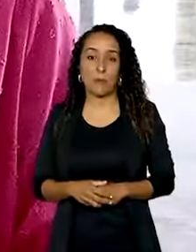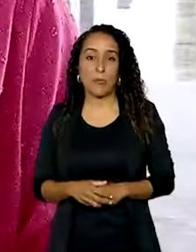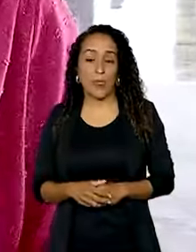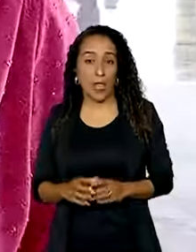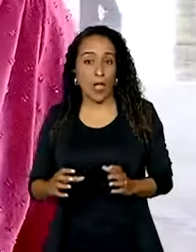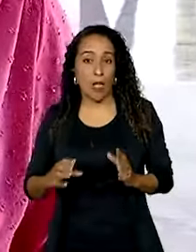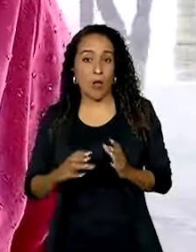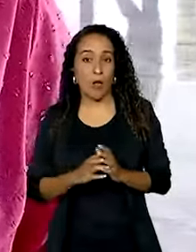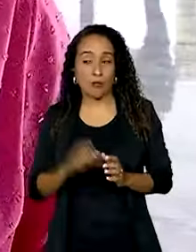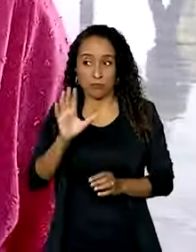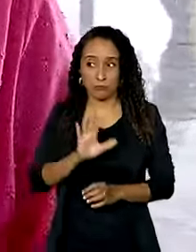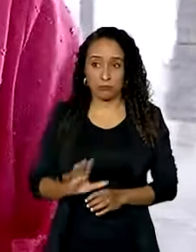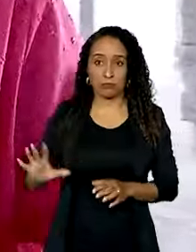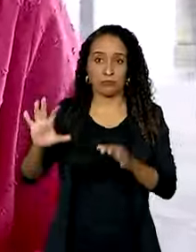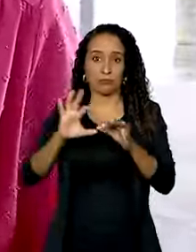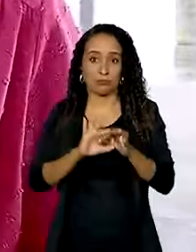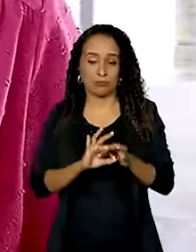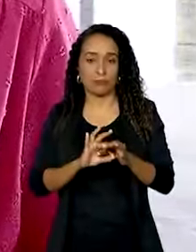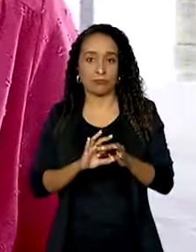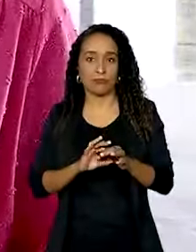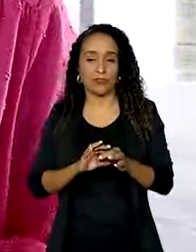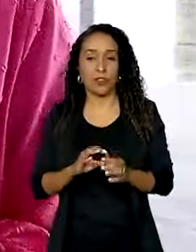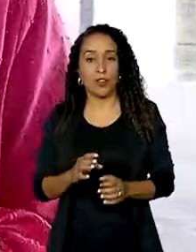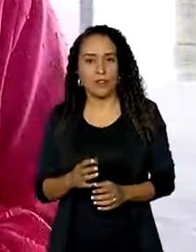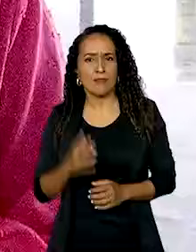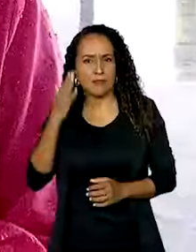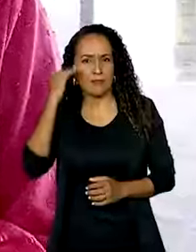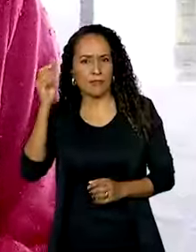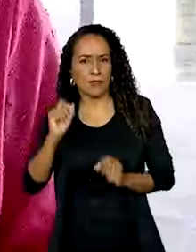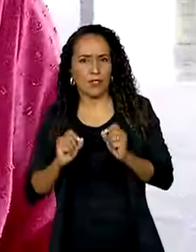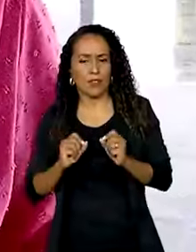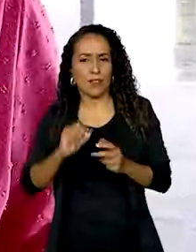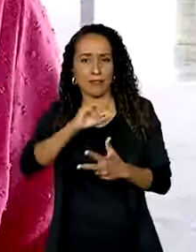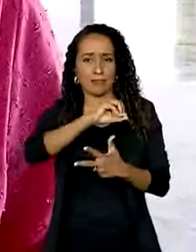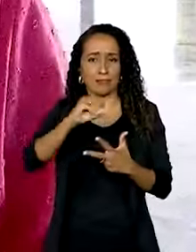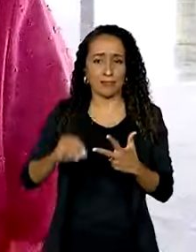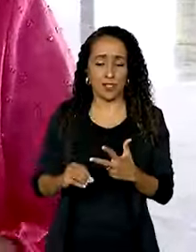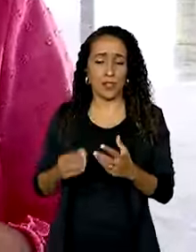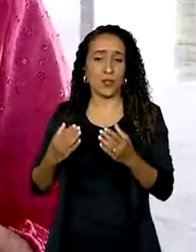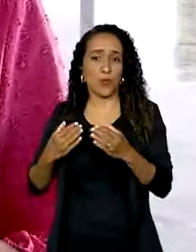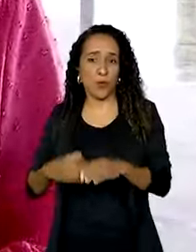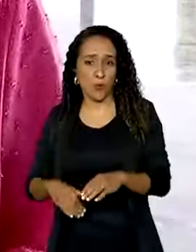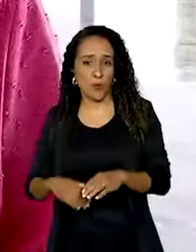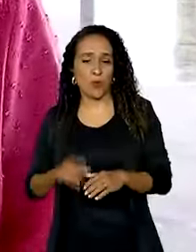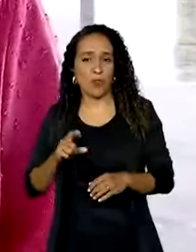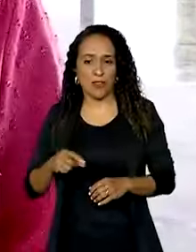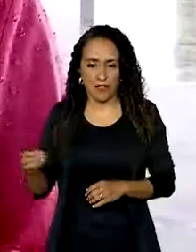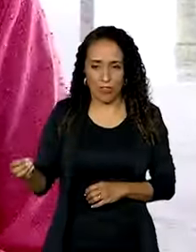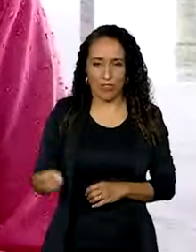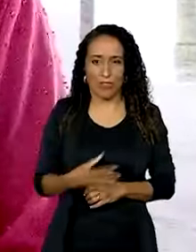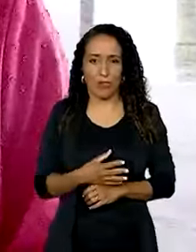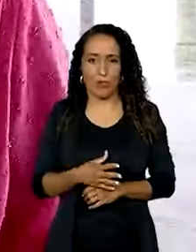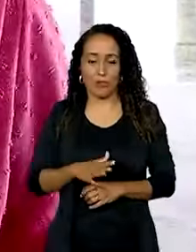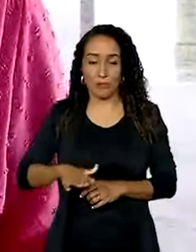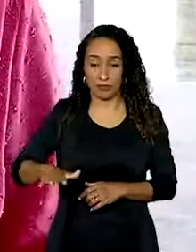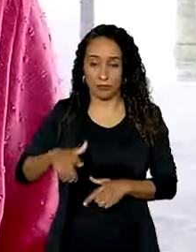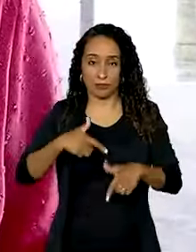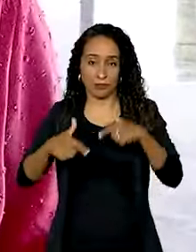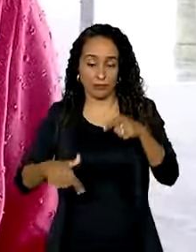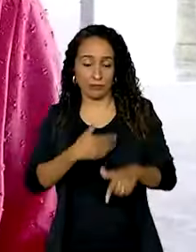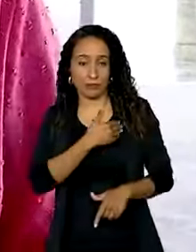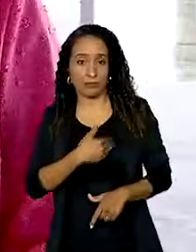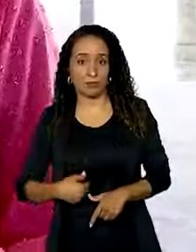nacional unificado, que ficou conhecido como Enem dos Concursos, é uma inovação no serviço público